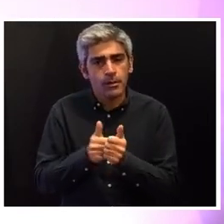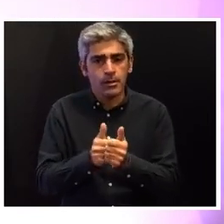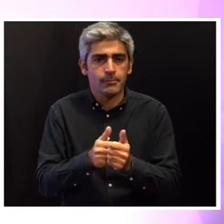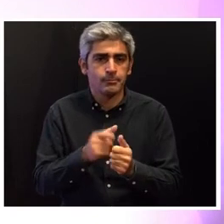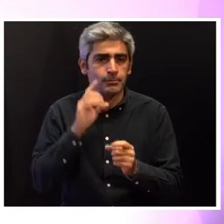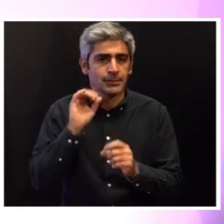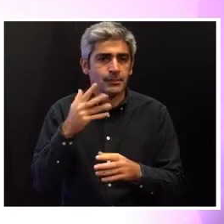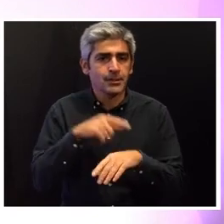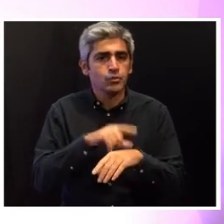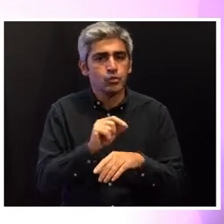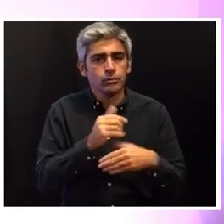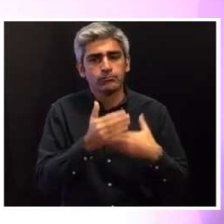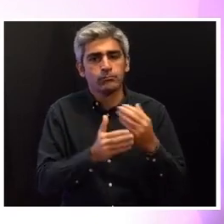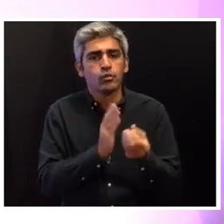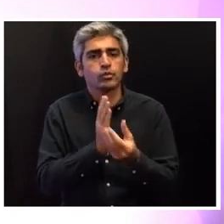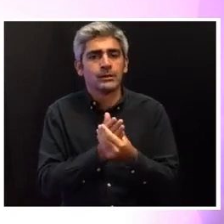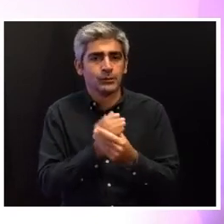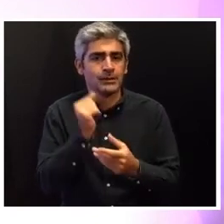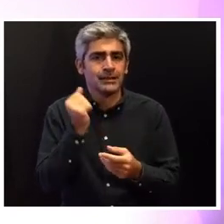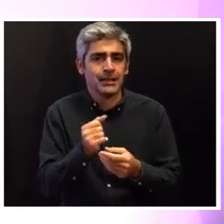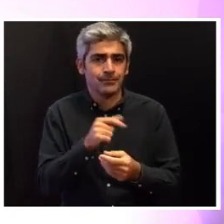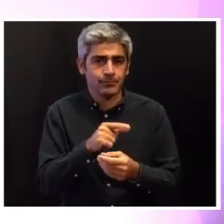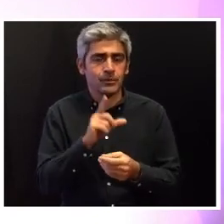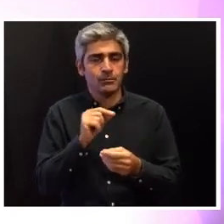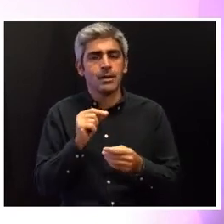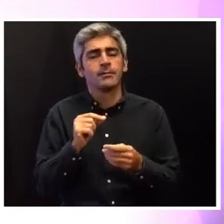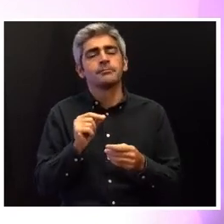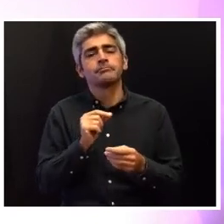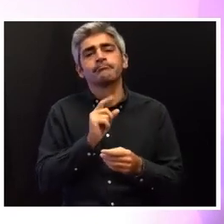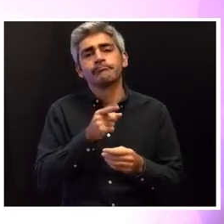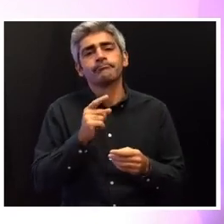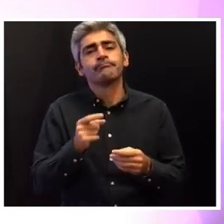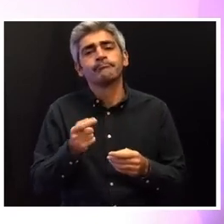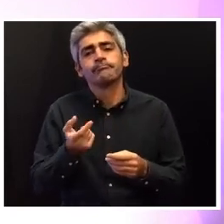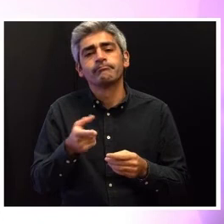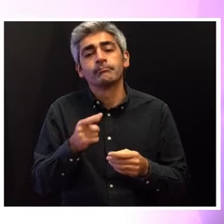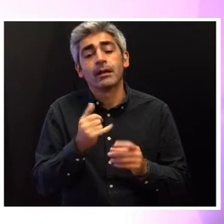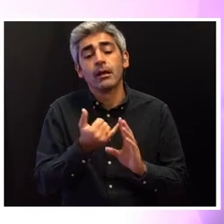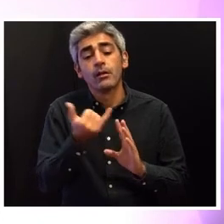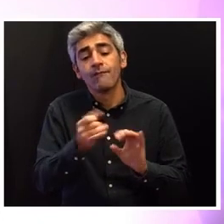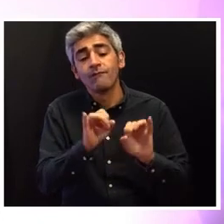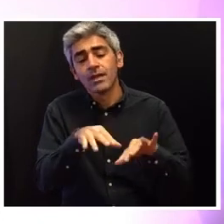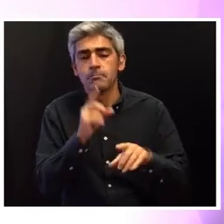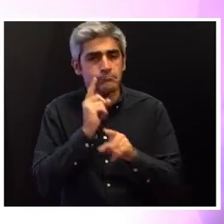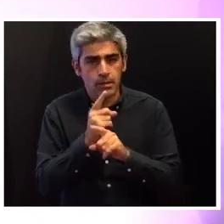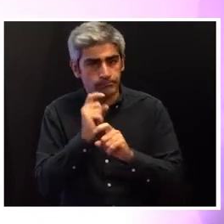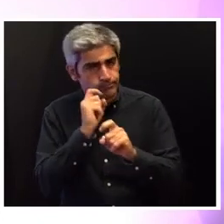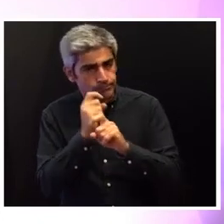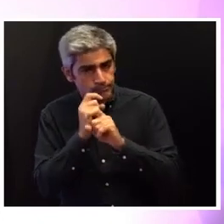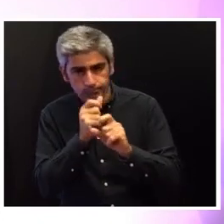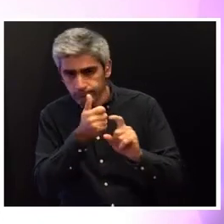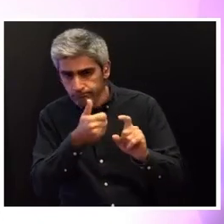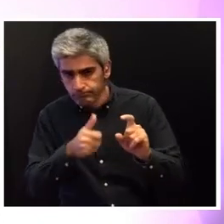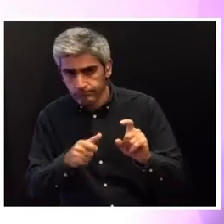principais momentos do processo criminal e ser desenvolvido mesmo depois do termo deste, quando a vítima